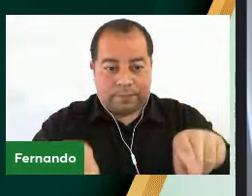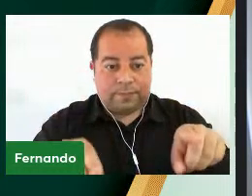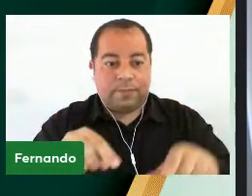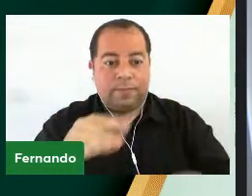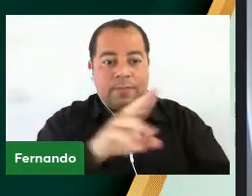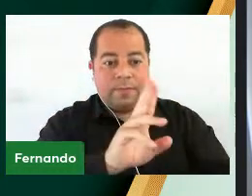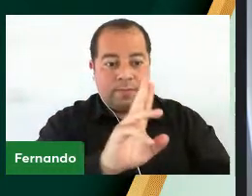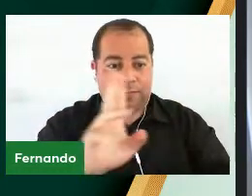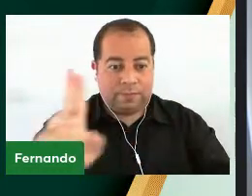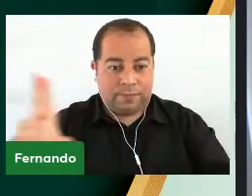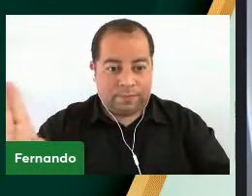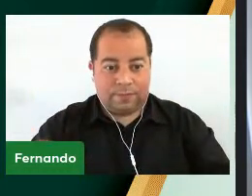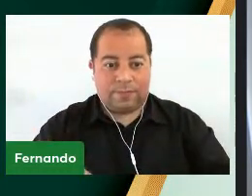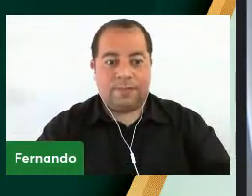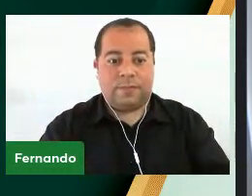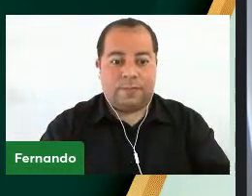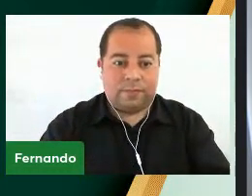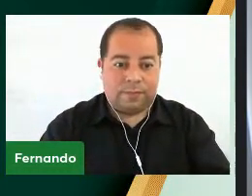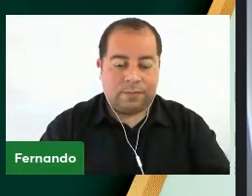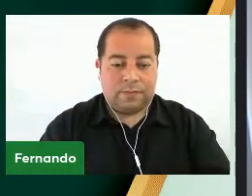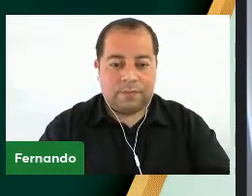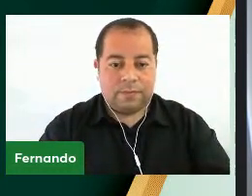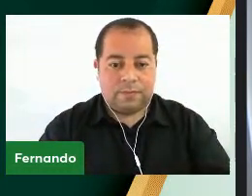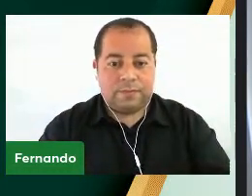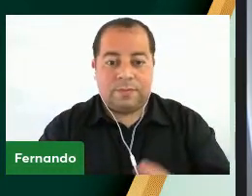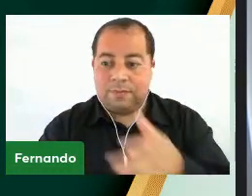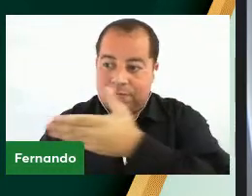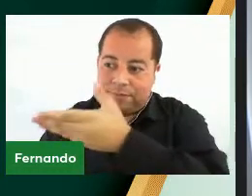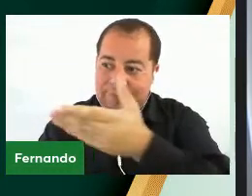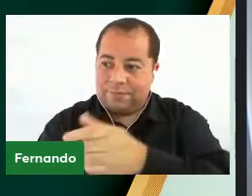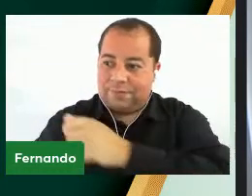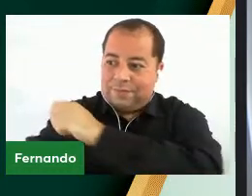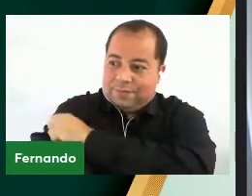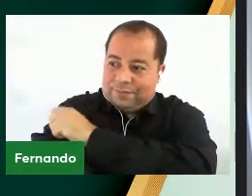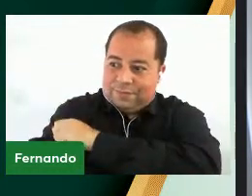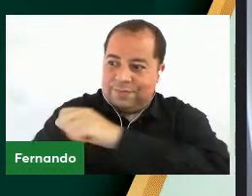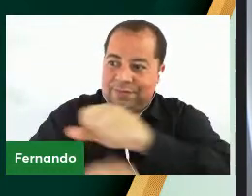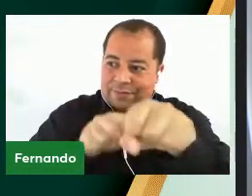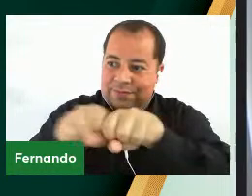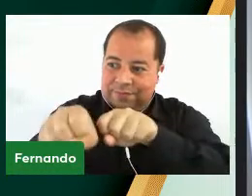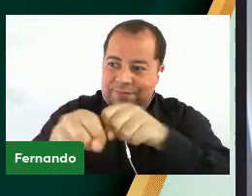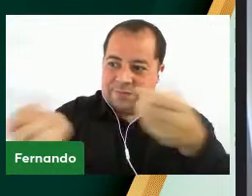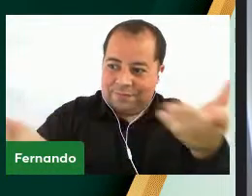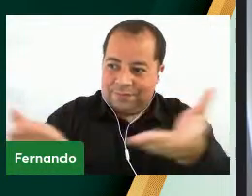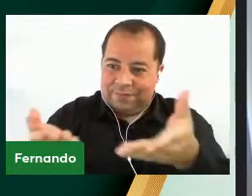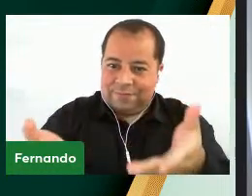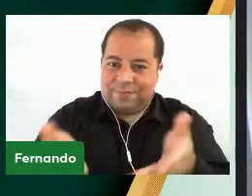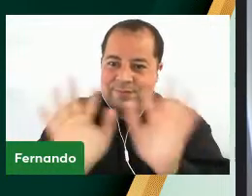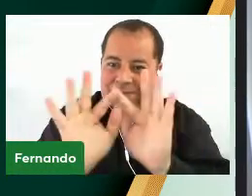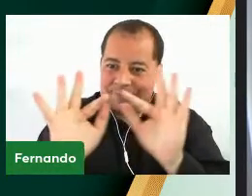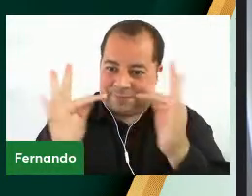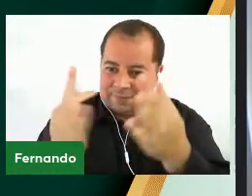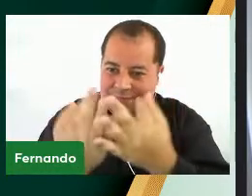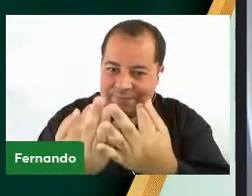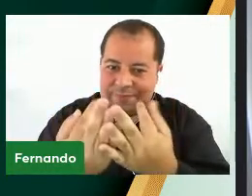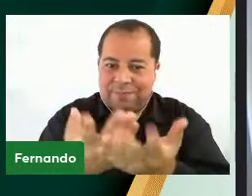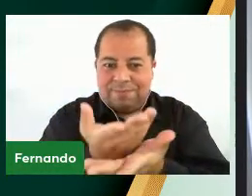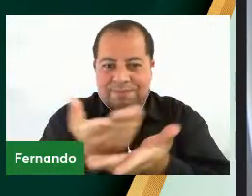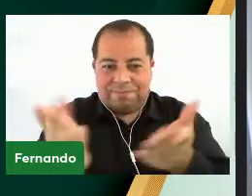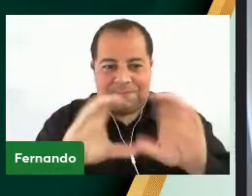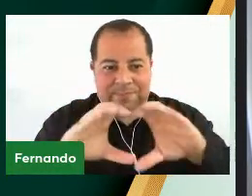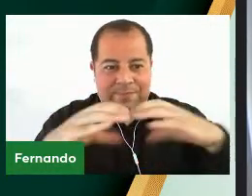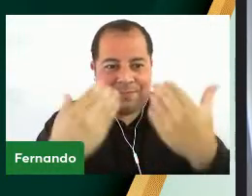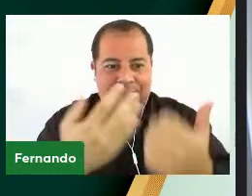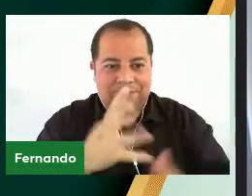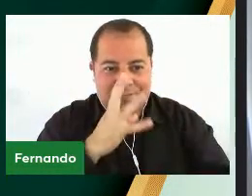Nominados pelo protocolo Nossos formados E formadas No dia de hoje Suas famílias E a comunidade Que nos